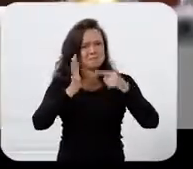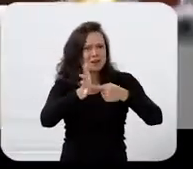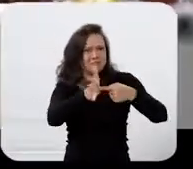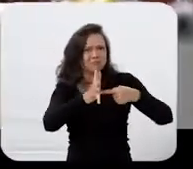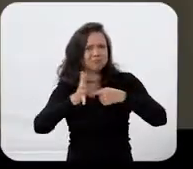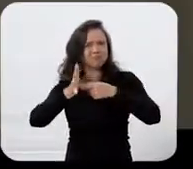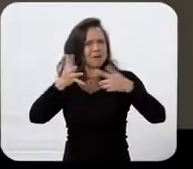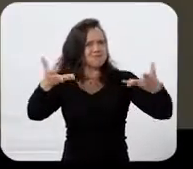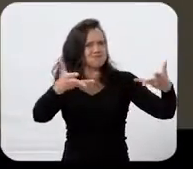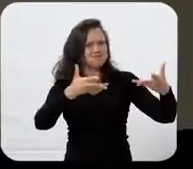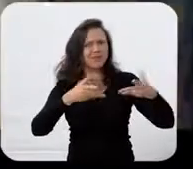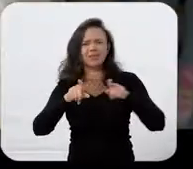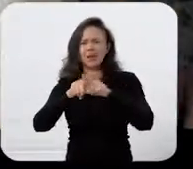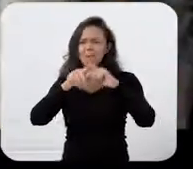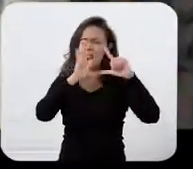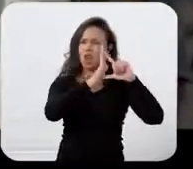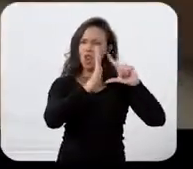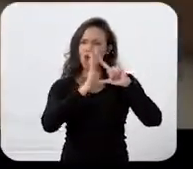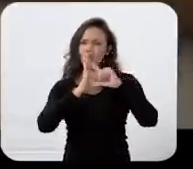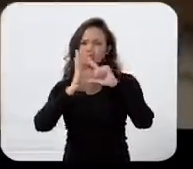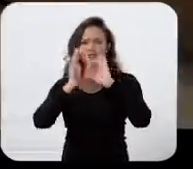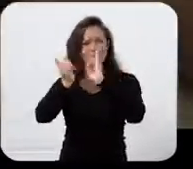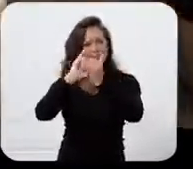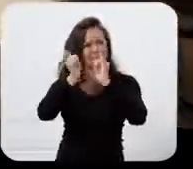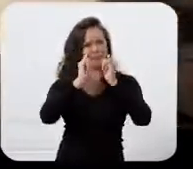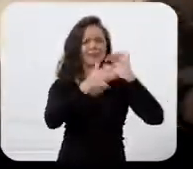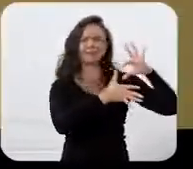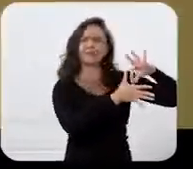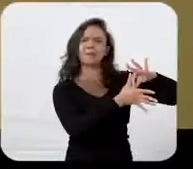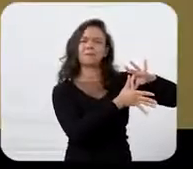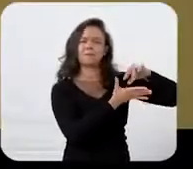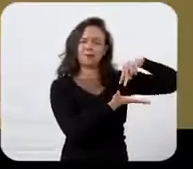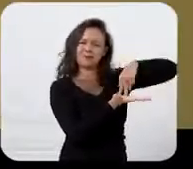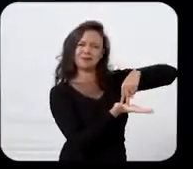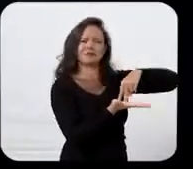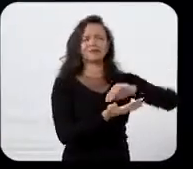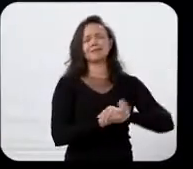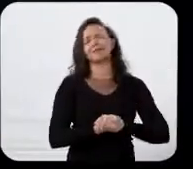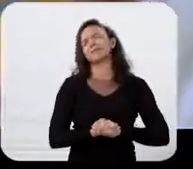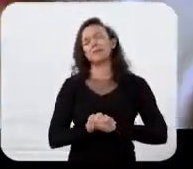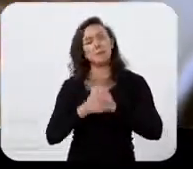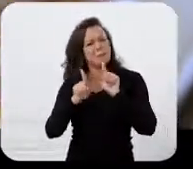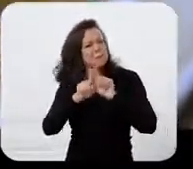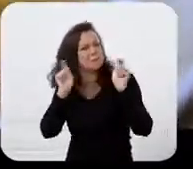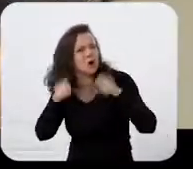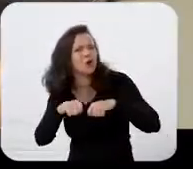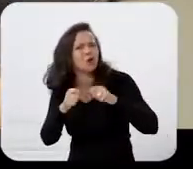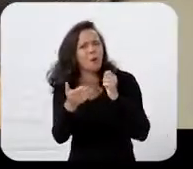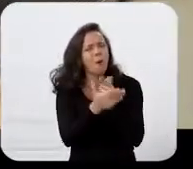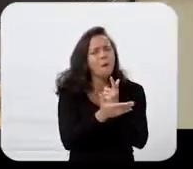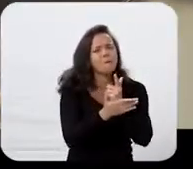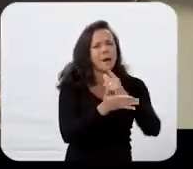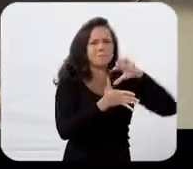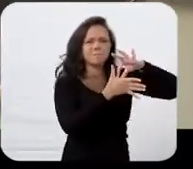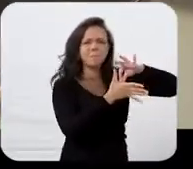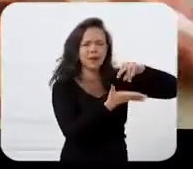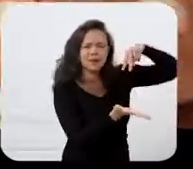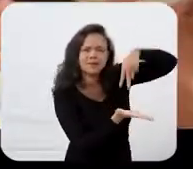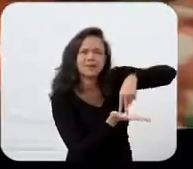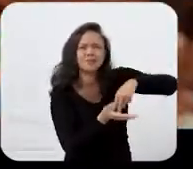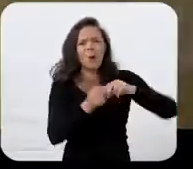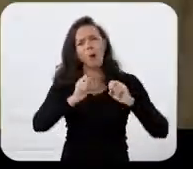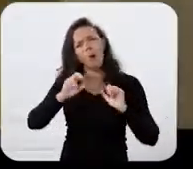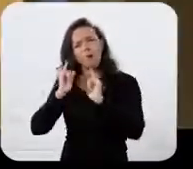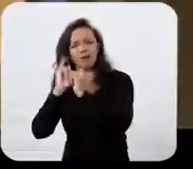máquinas pra você produzir e também loja física e virtual. Pra você comercializar seus produtos no local ou pela internet.